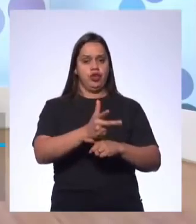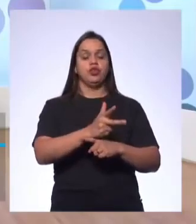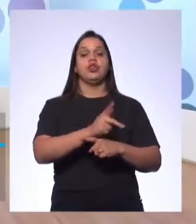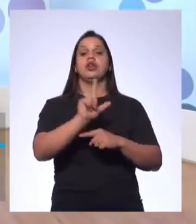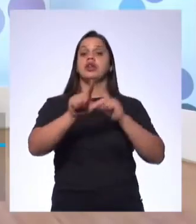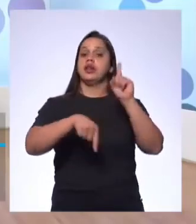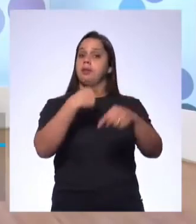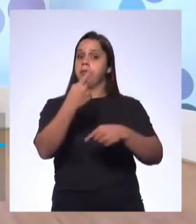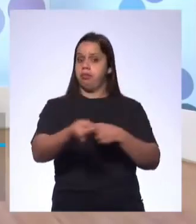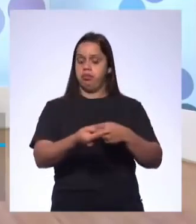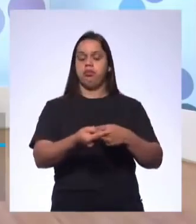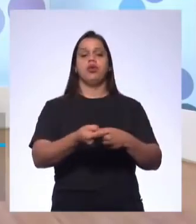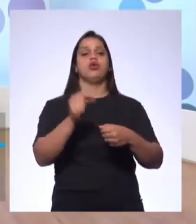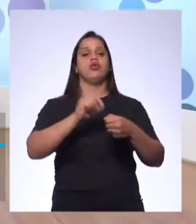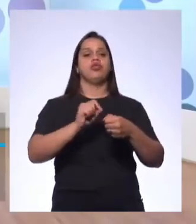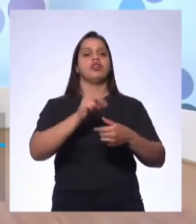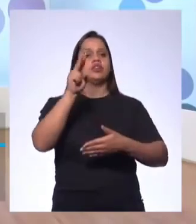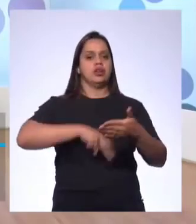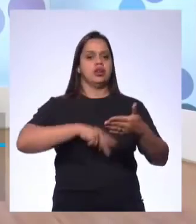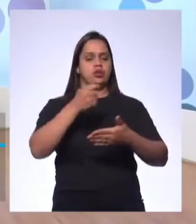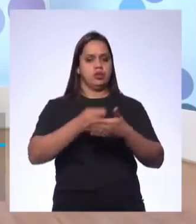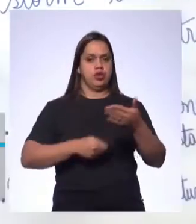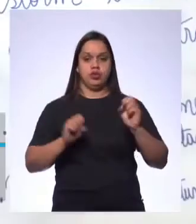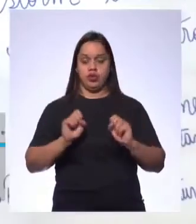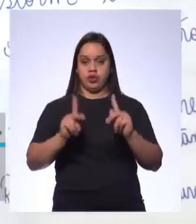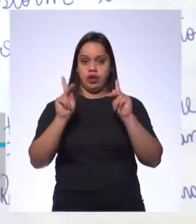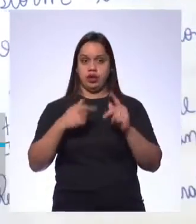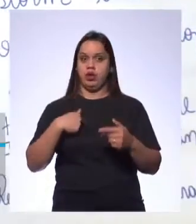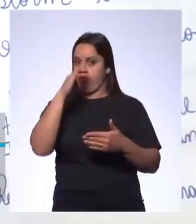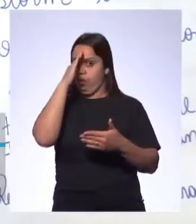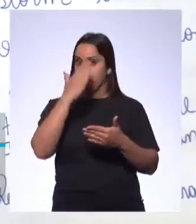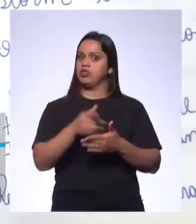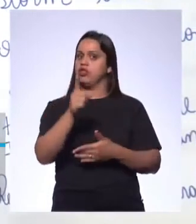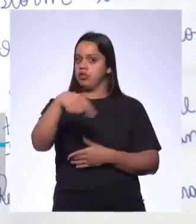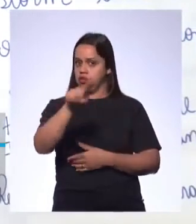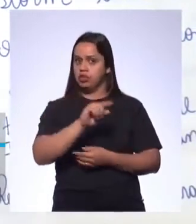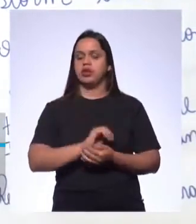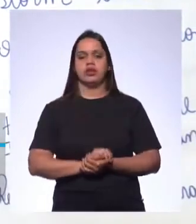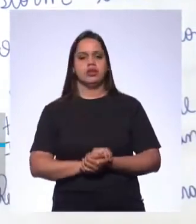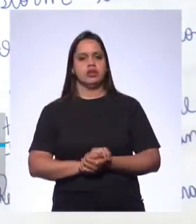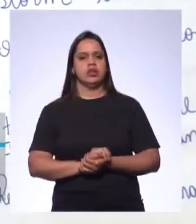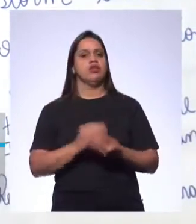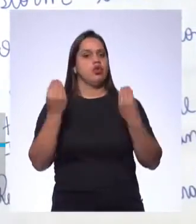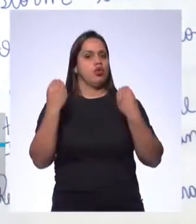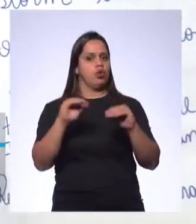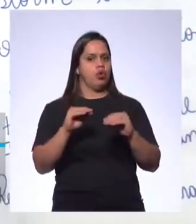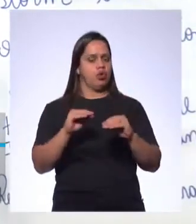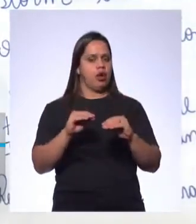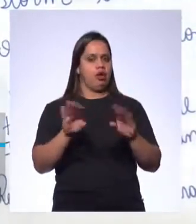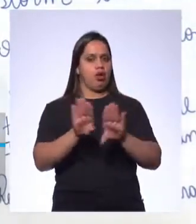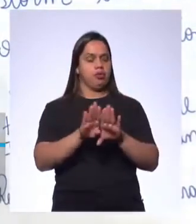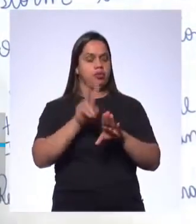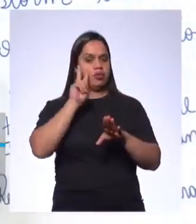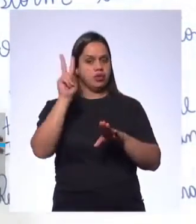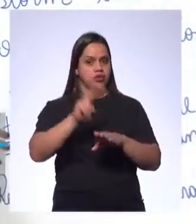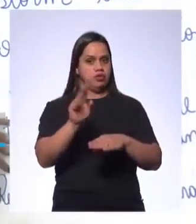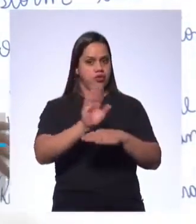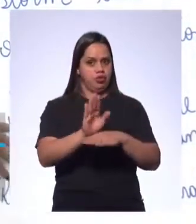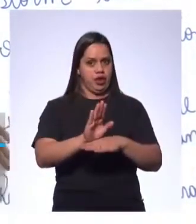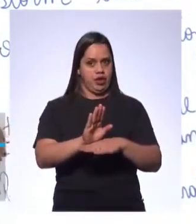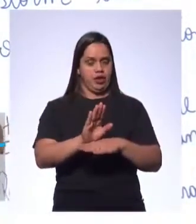vamos fazer a leitura do texto, tá? Então eu vou acreditar em vocês. Eu vou colocar um videozinho para vocês